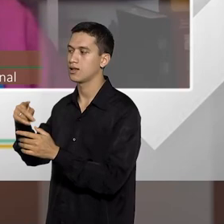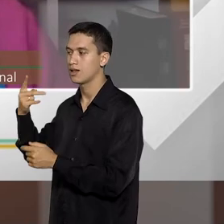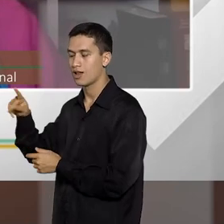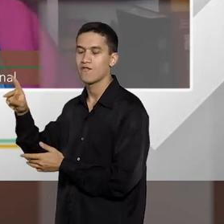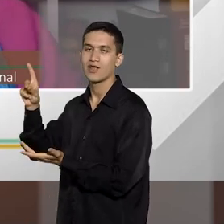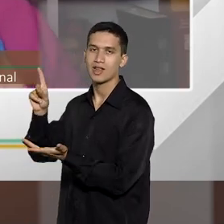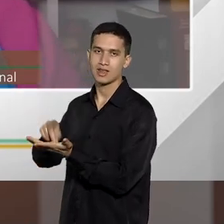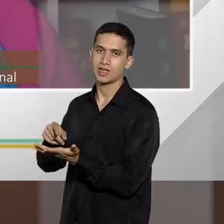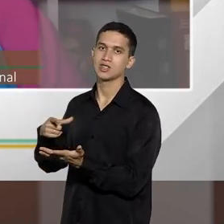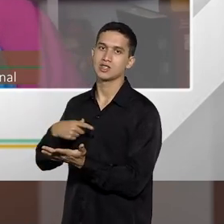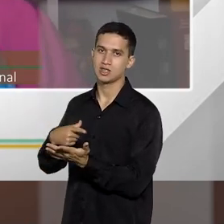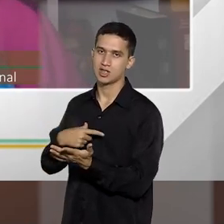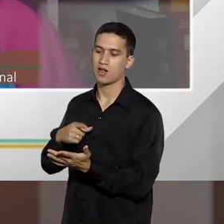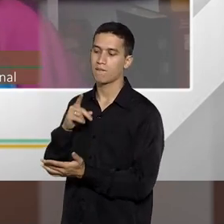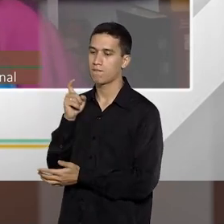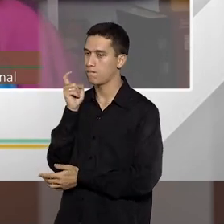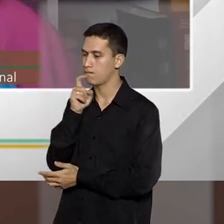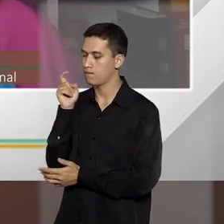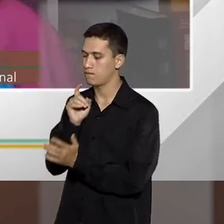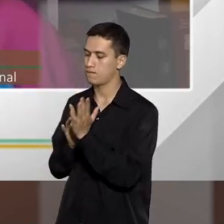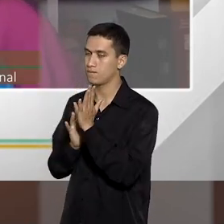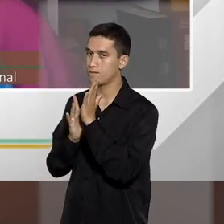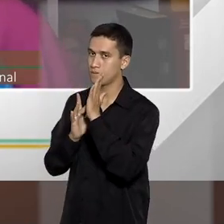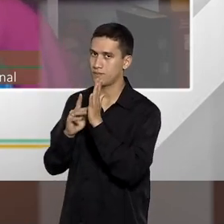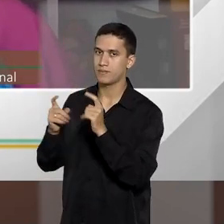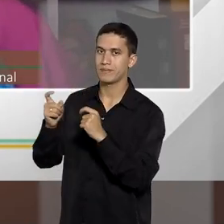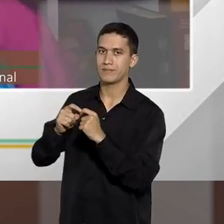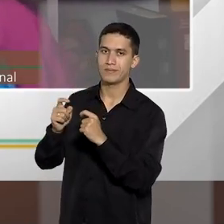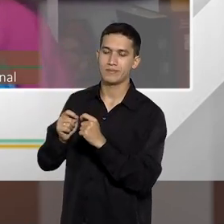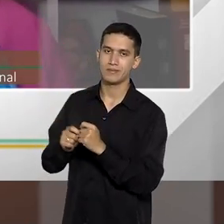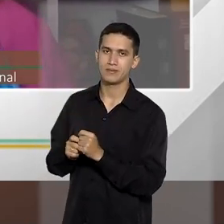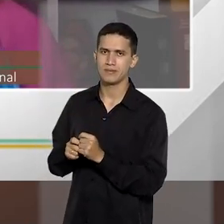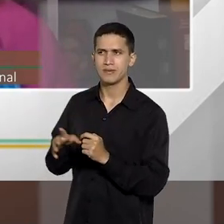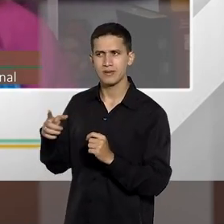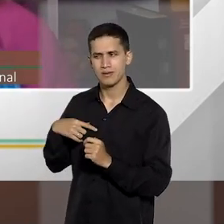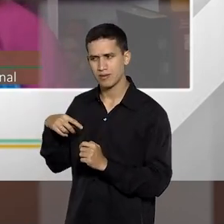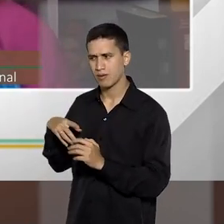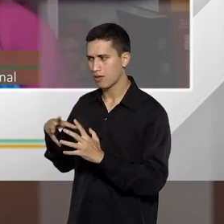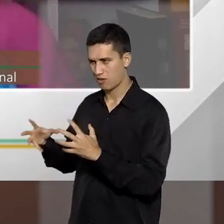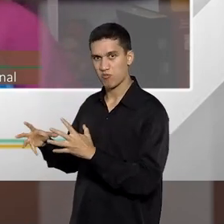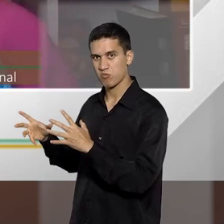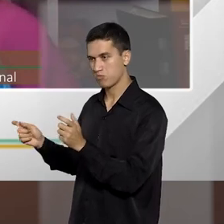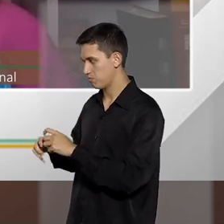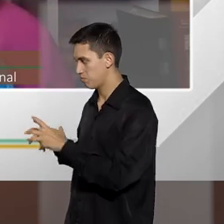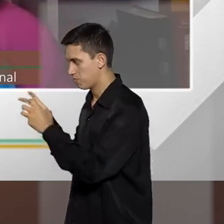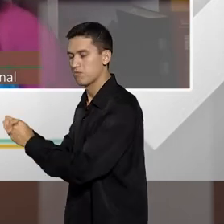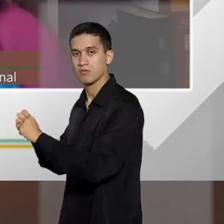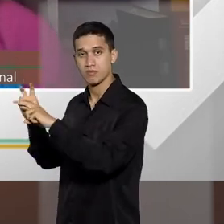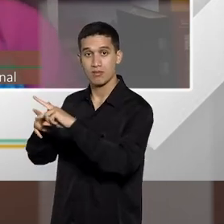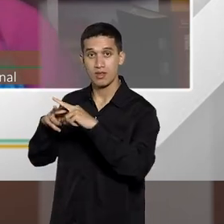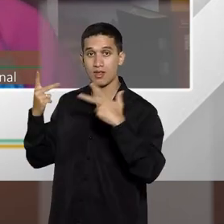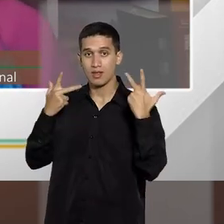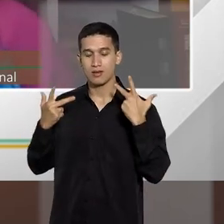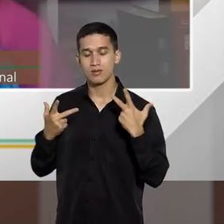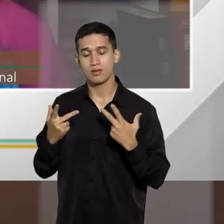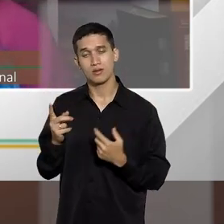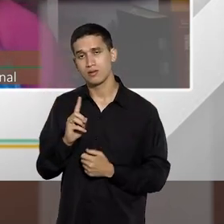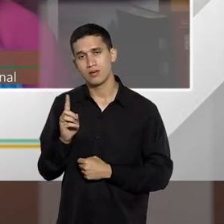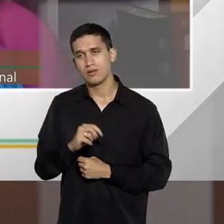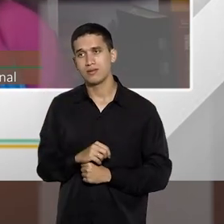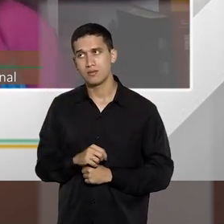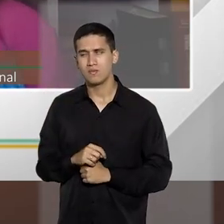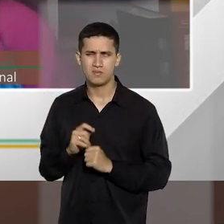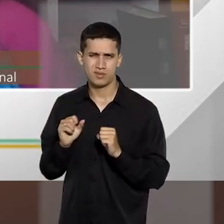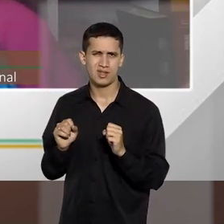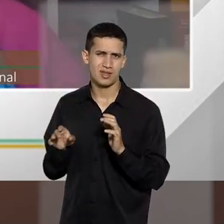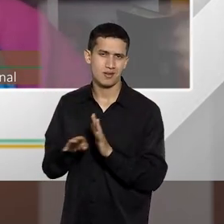surgir a dúvida, nem assim eu posso prender em flagrante, para a posição majoritária, não, eu até poderia prender pelo uso do documento falso,